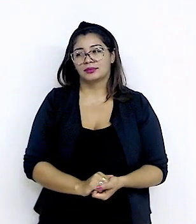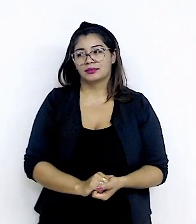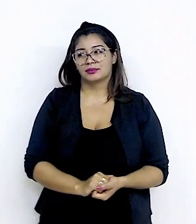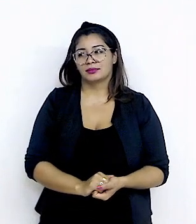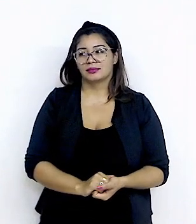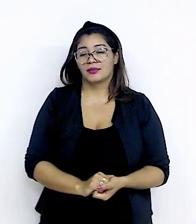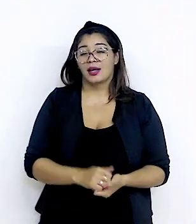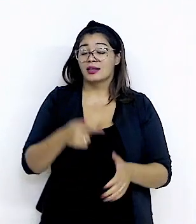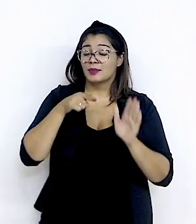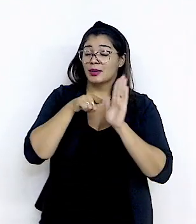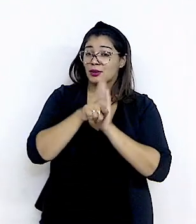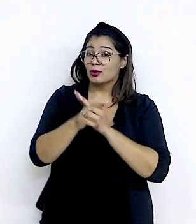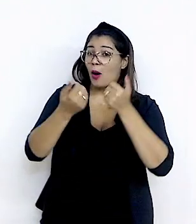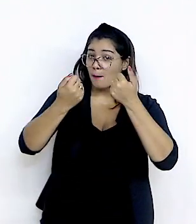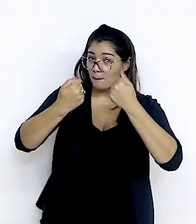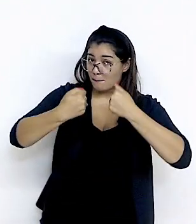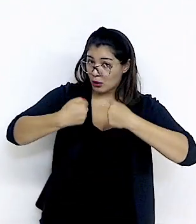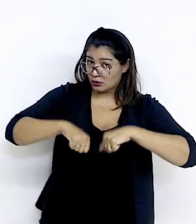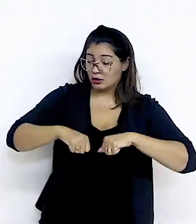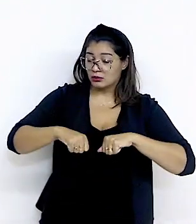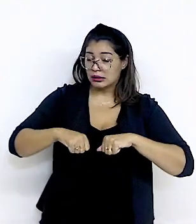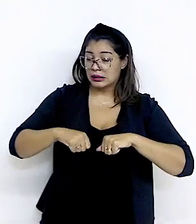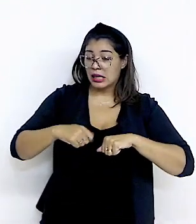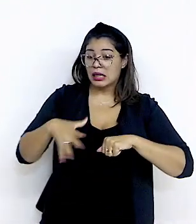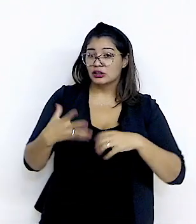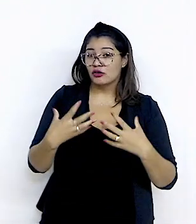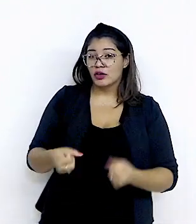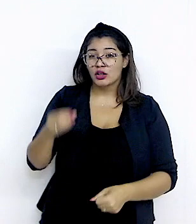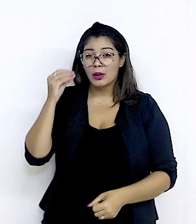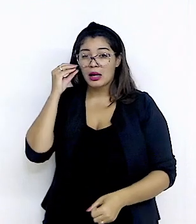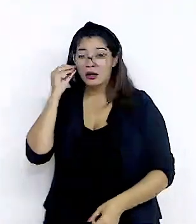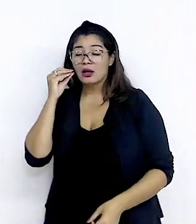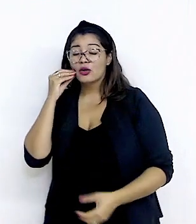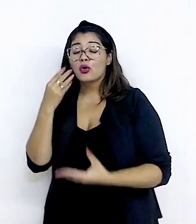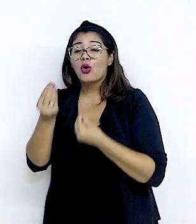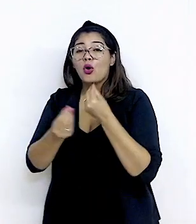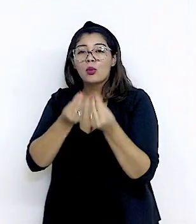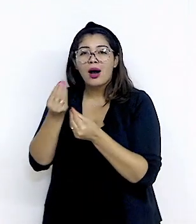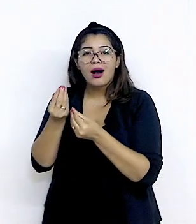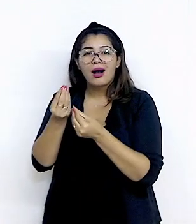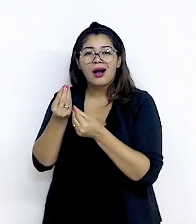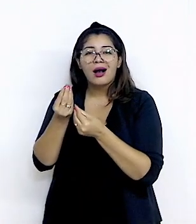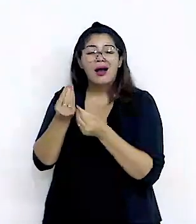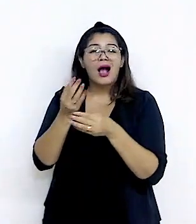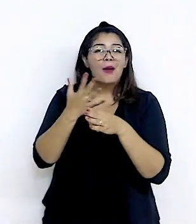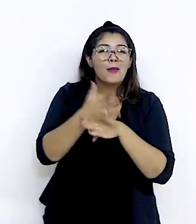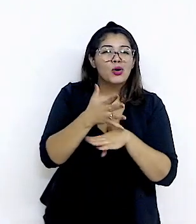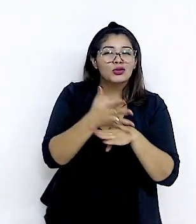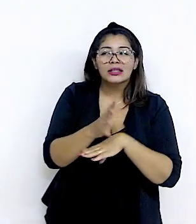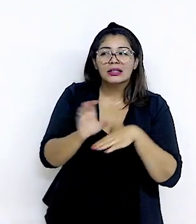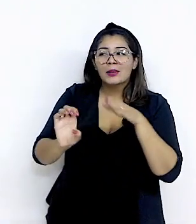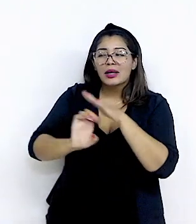Eles perguntam se podemos considerar os Emirados Árabes Unidos Como a porta de entrada para o